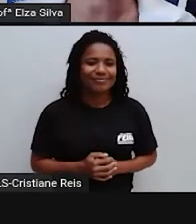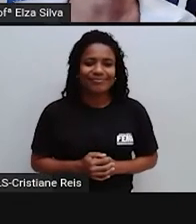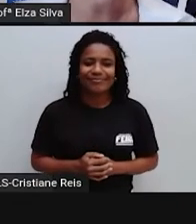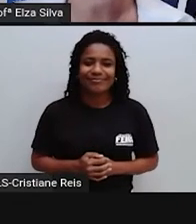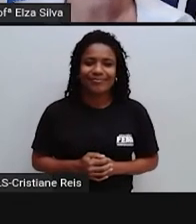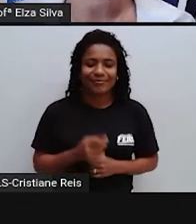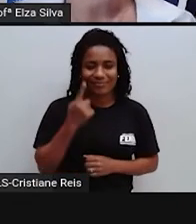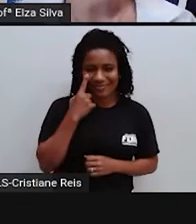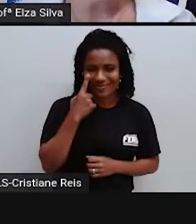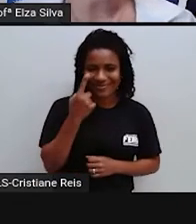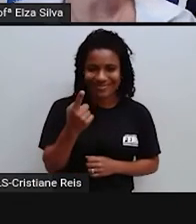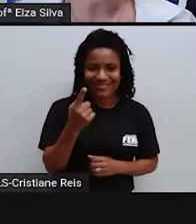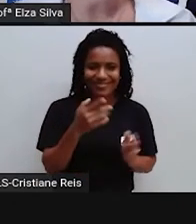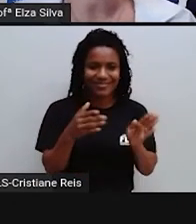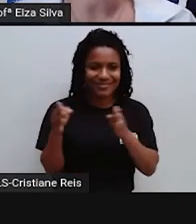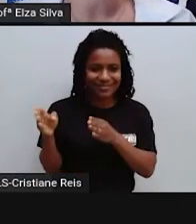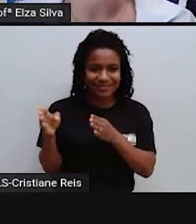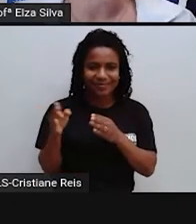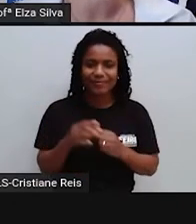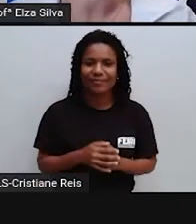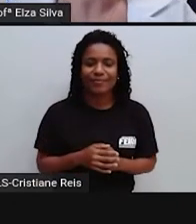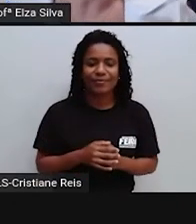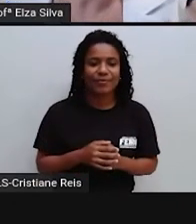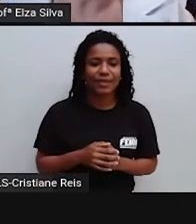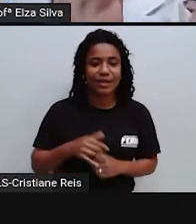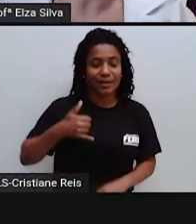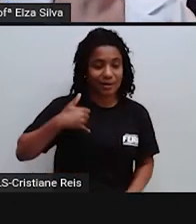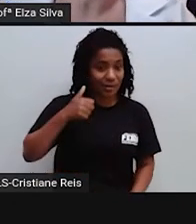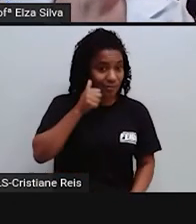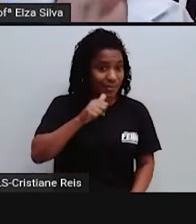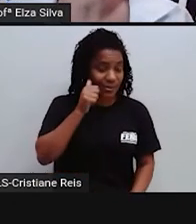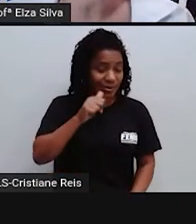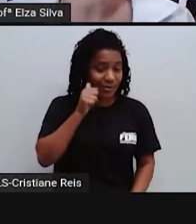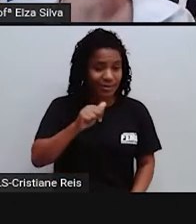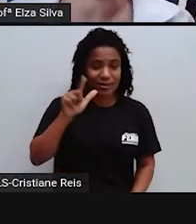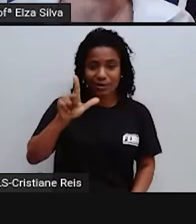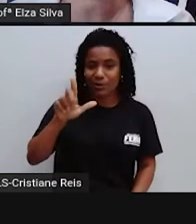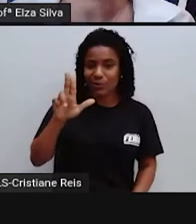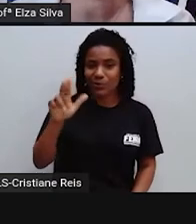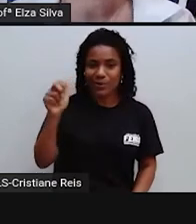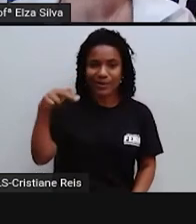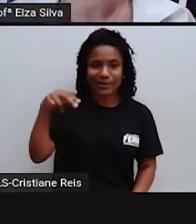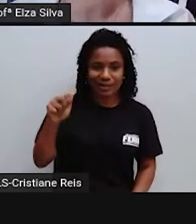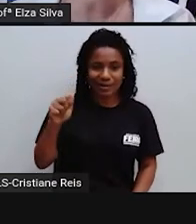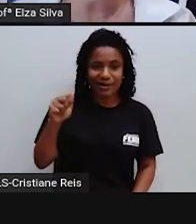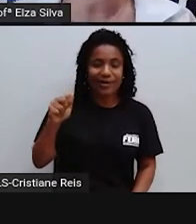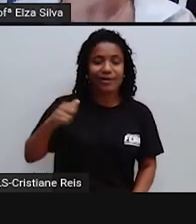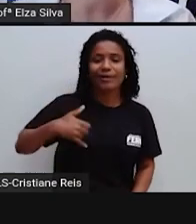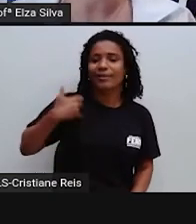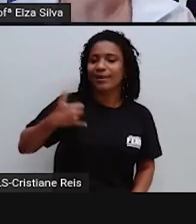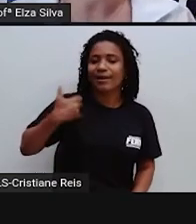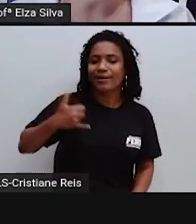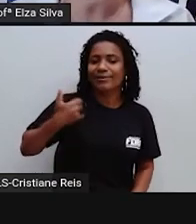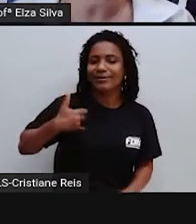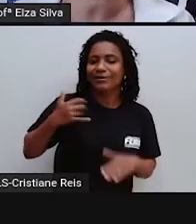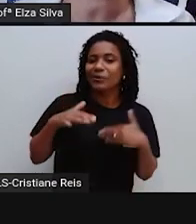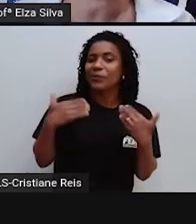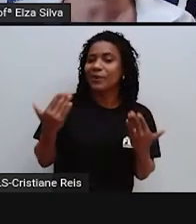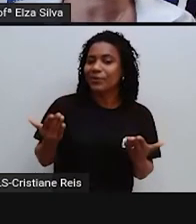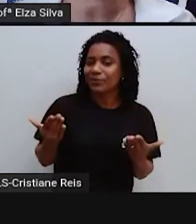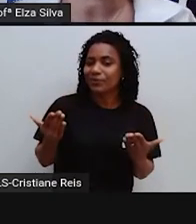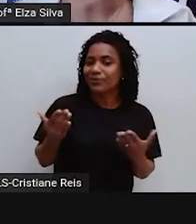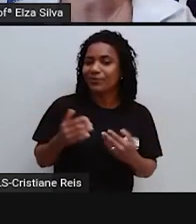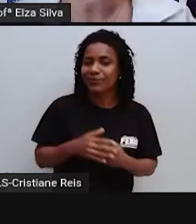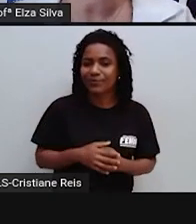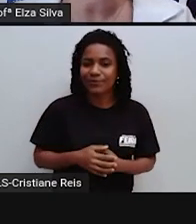Próximo Qual a idade De Luana Na época Da visita Da autora Luana Was 17 Years